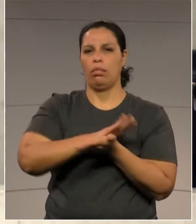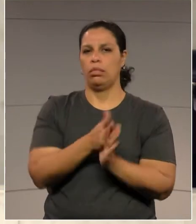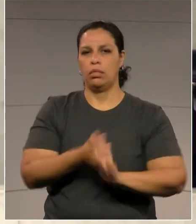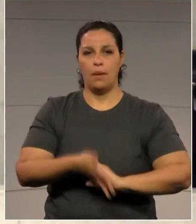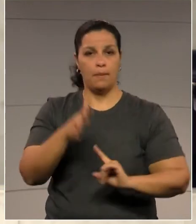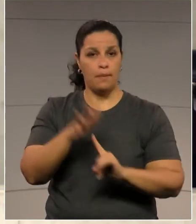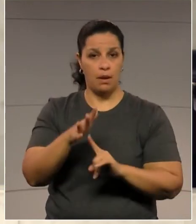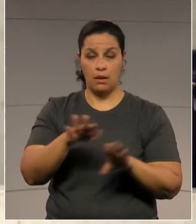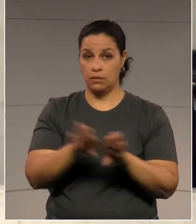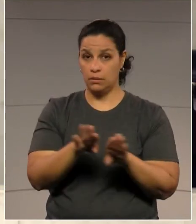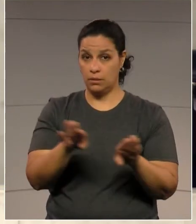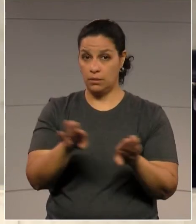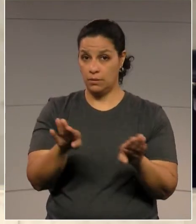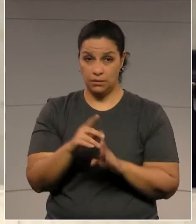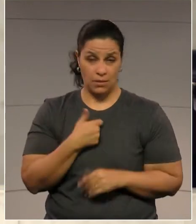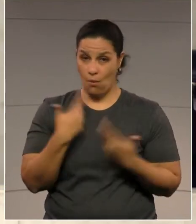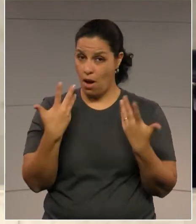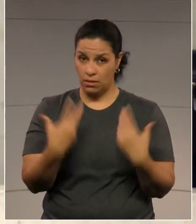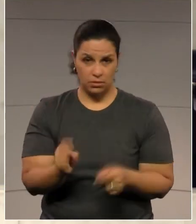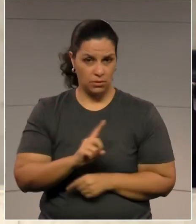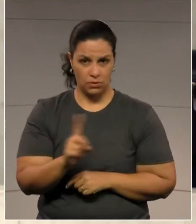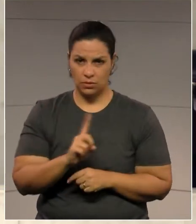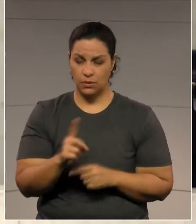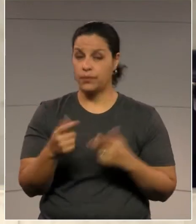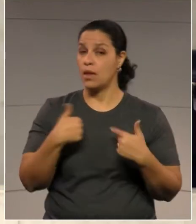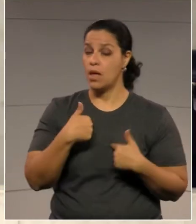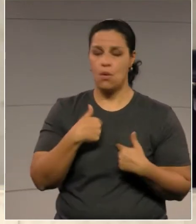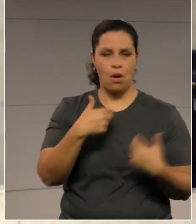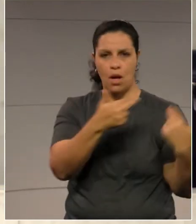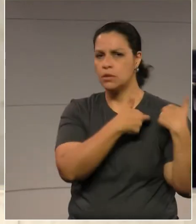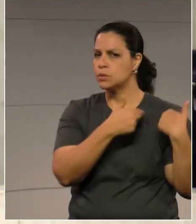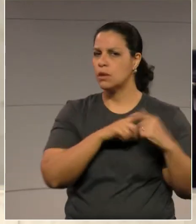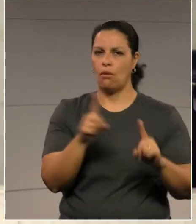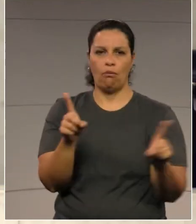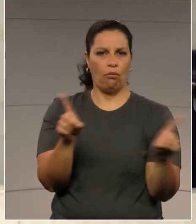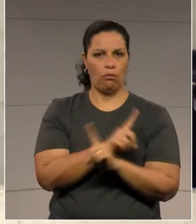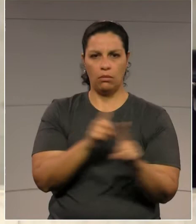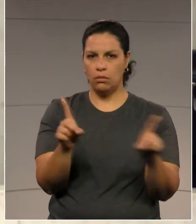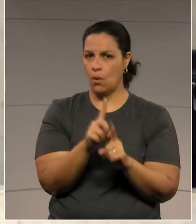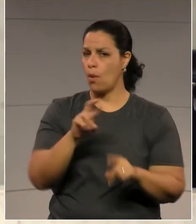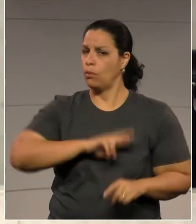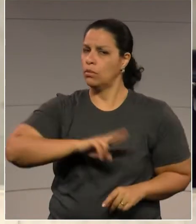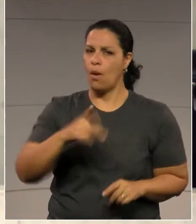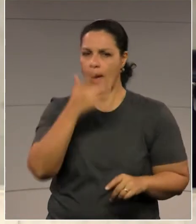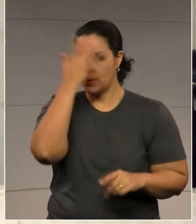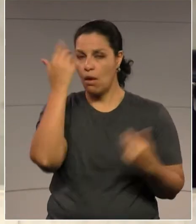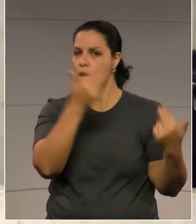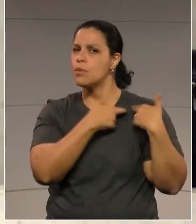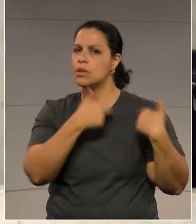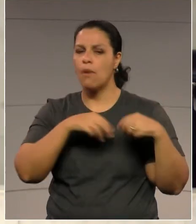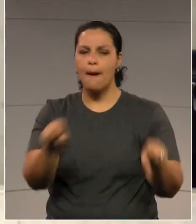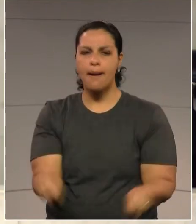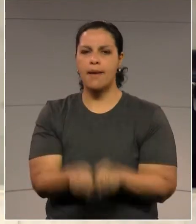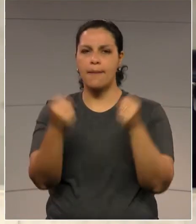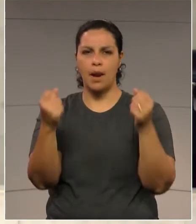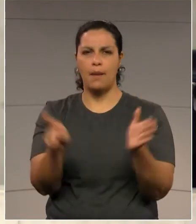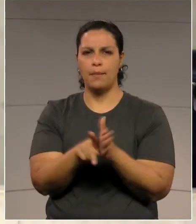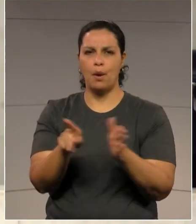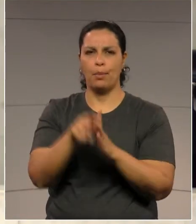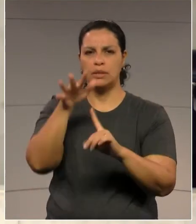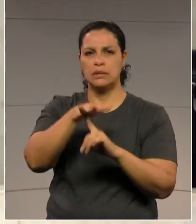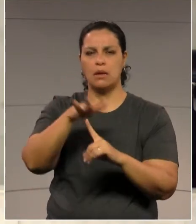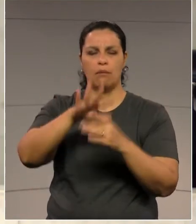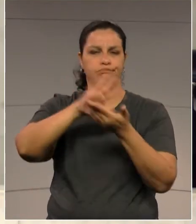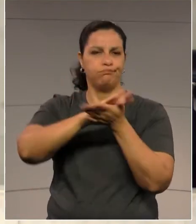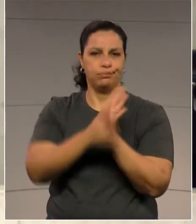2015 ocorra. não serei eu o algógeno do Estado do Paraná. Então, eu quero fazer aqui,